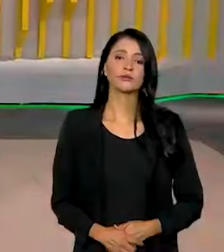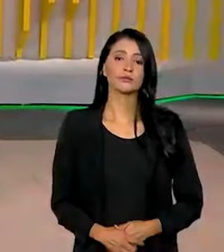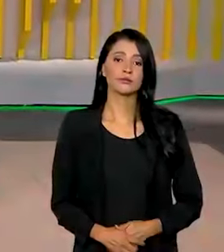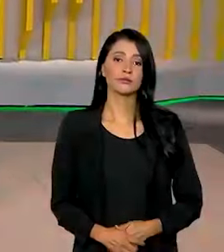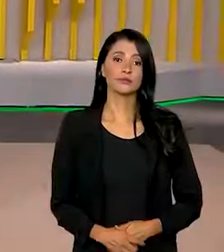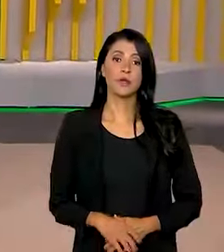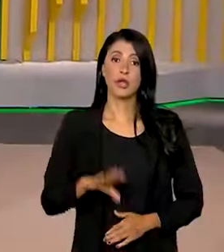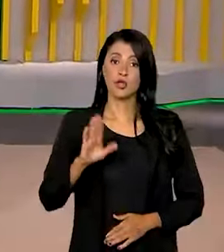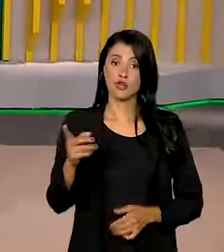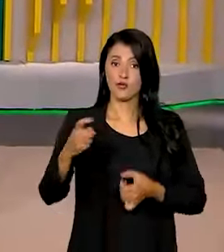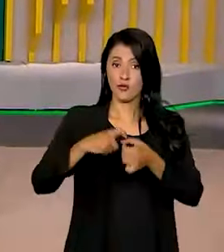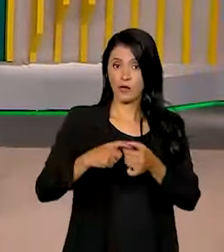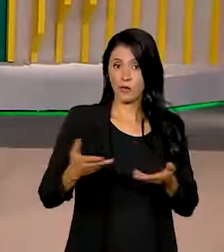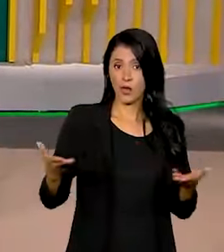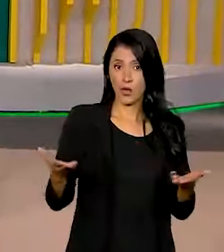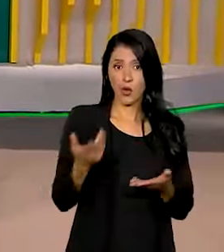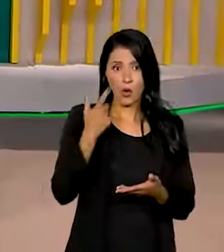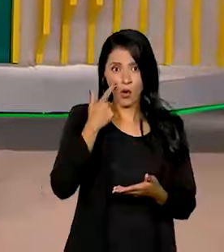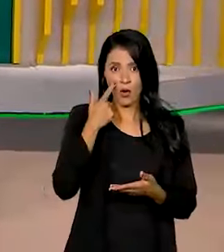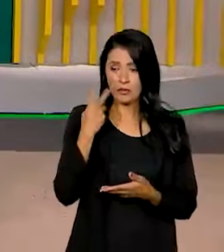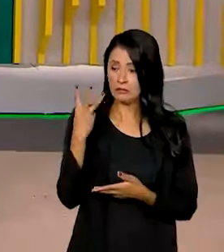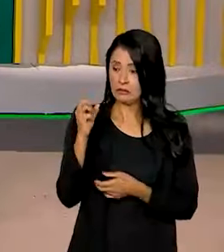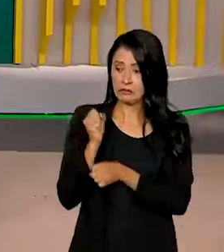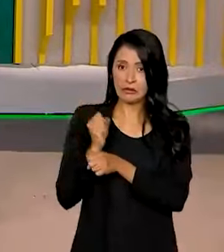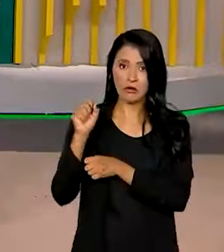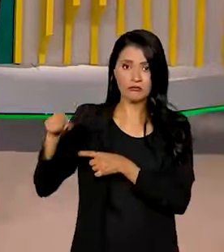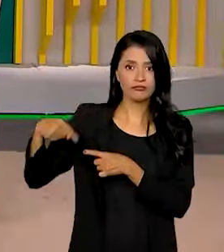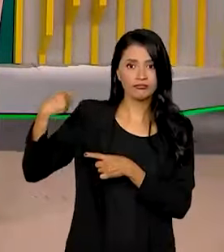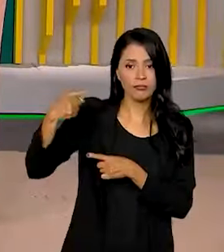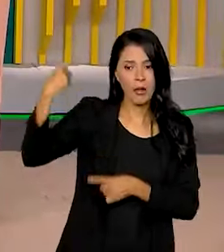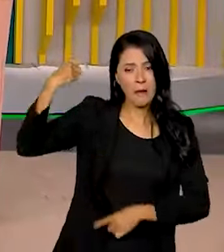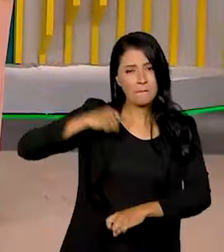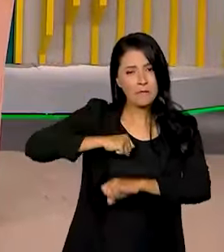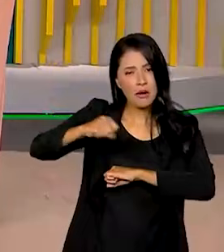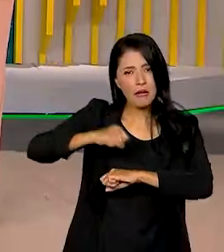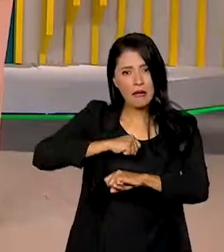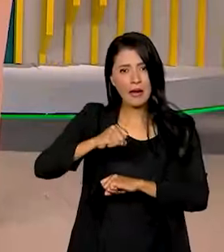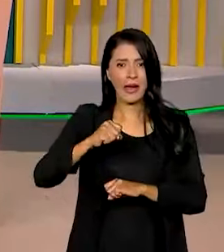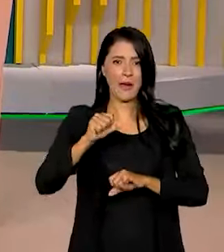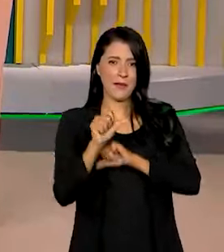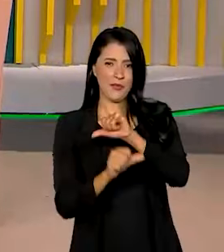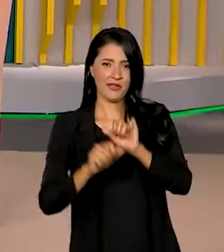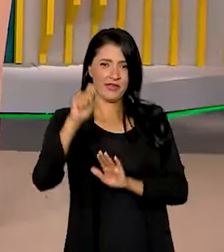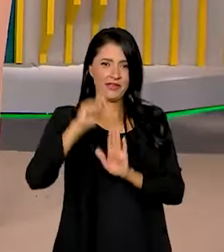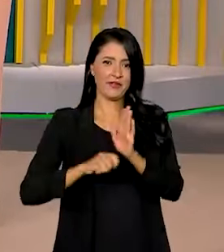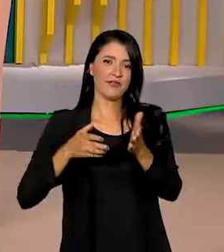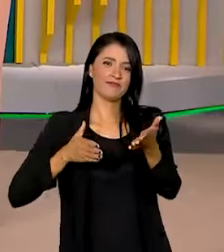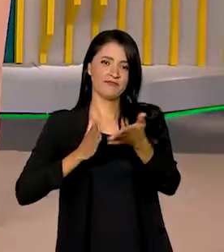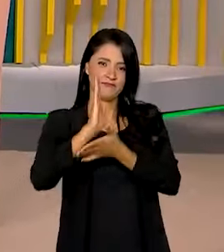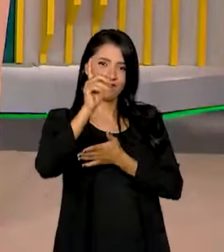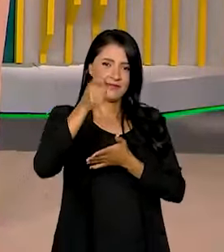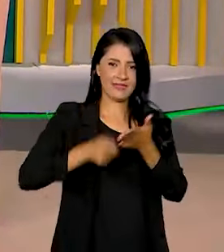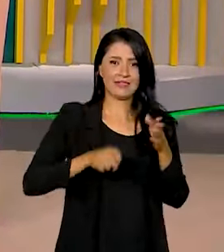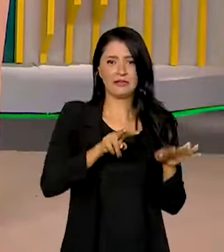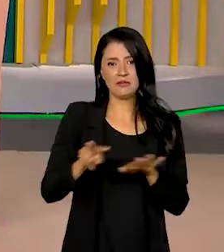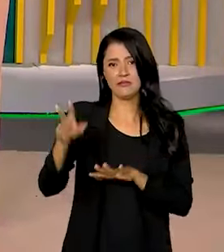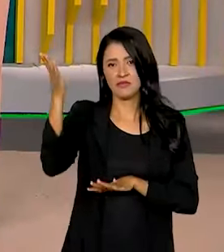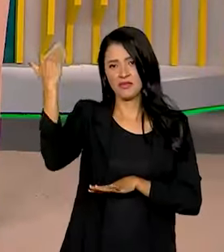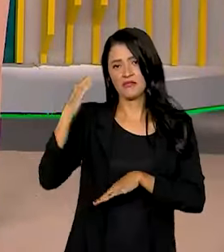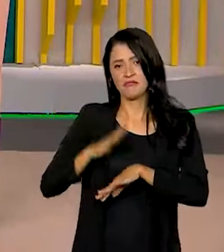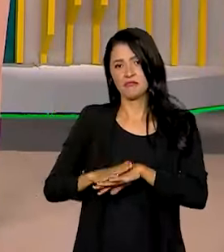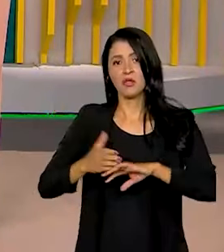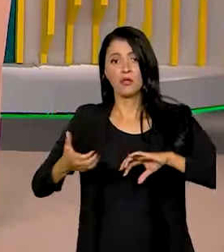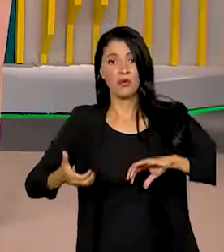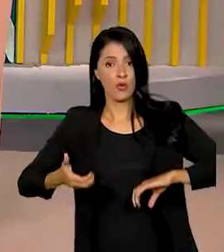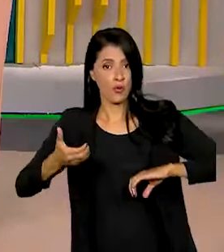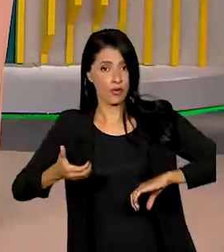Já estamos de volta e olha, depois de 30 anos de debate, a reforma tributária foi promulgada na semana passada pelo Congresso